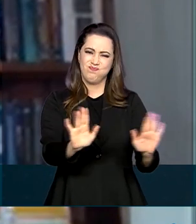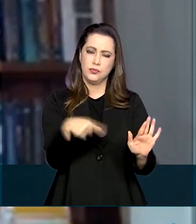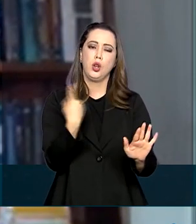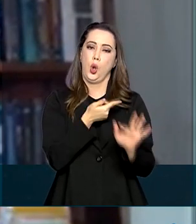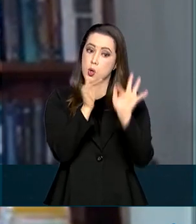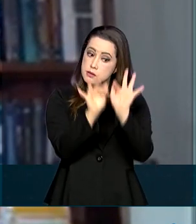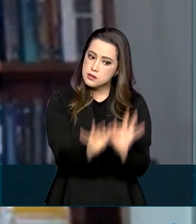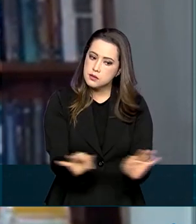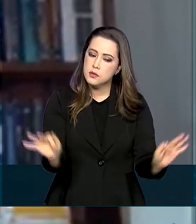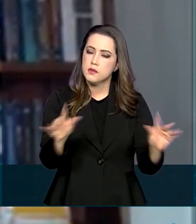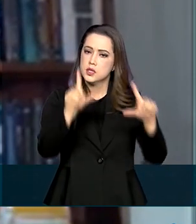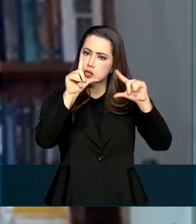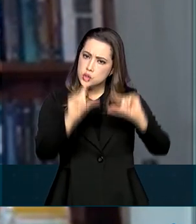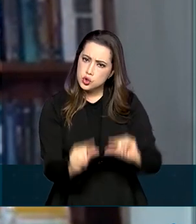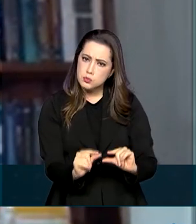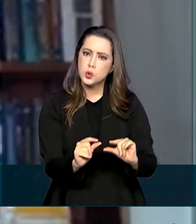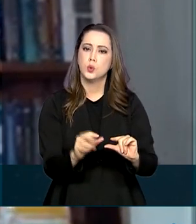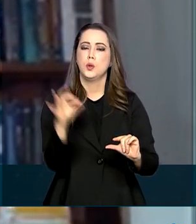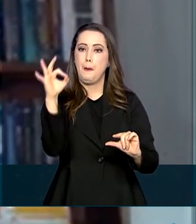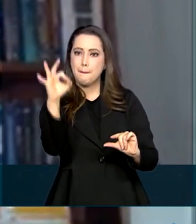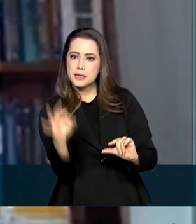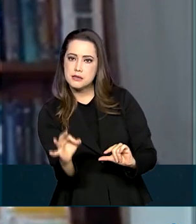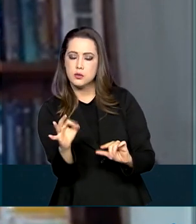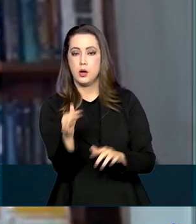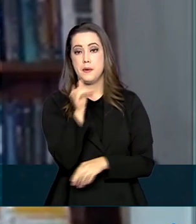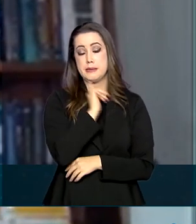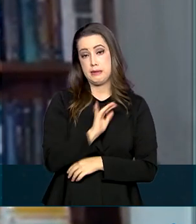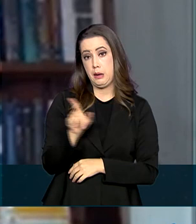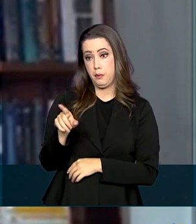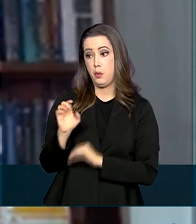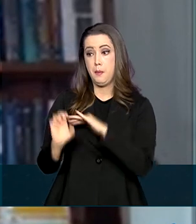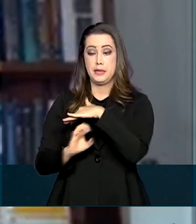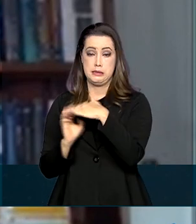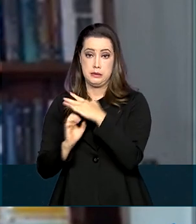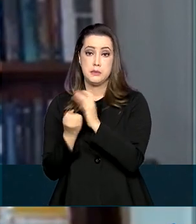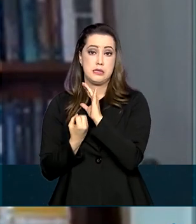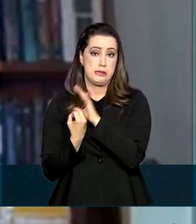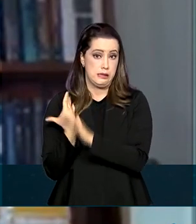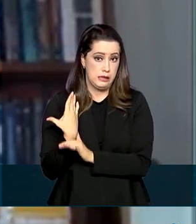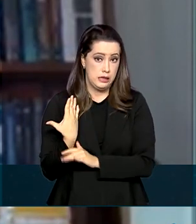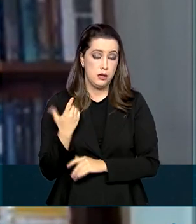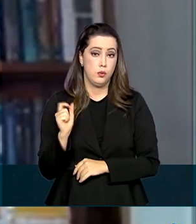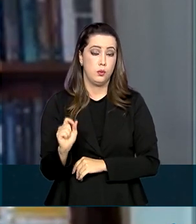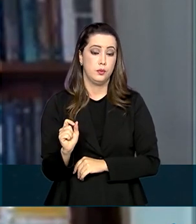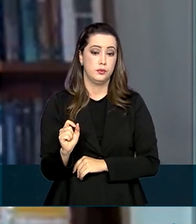e reduzir algumas alíquotas, por exemplo, para as empresas que criam